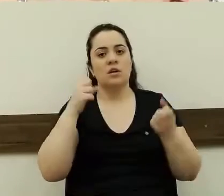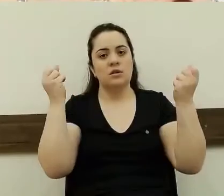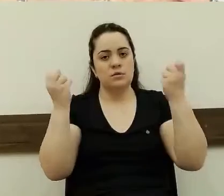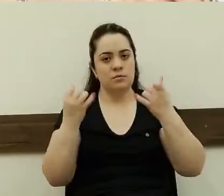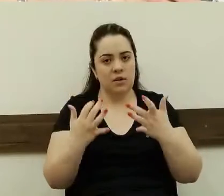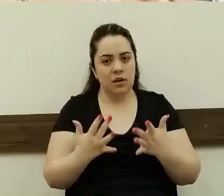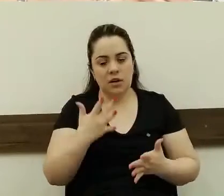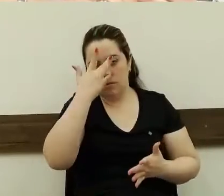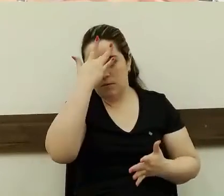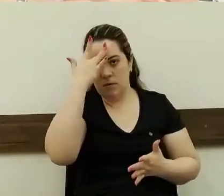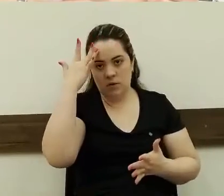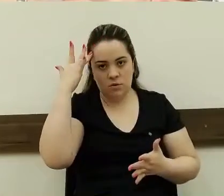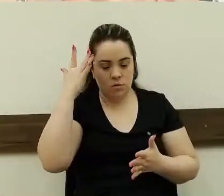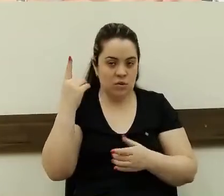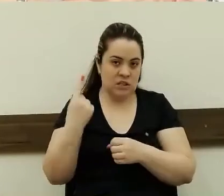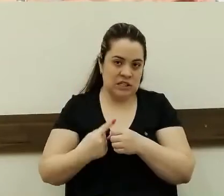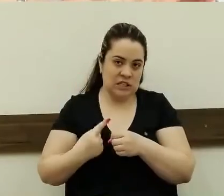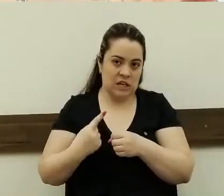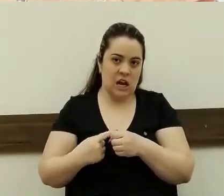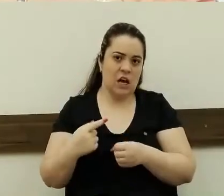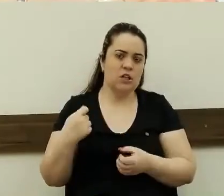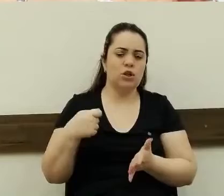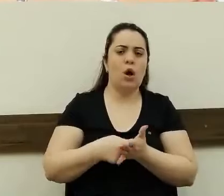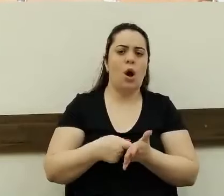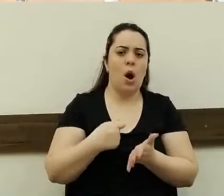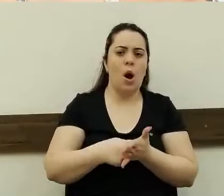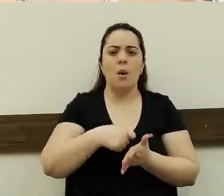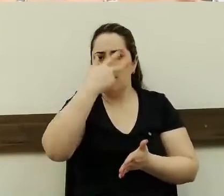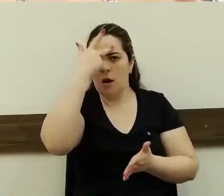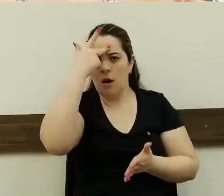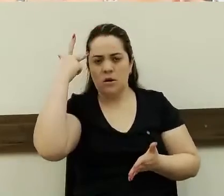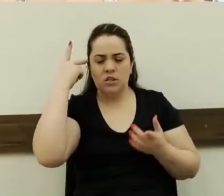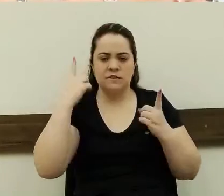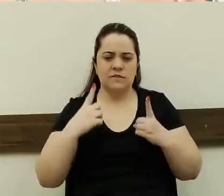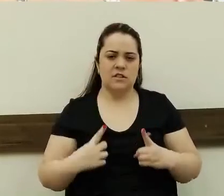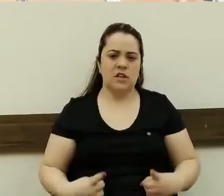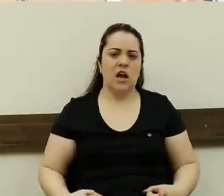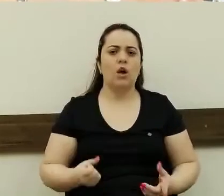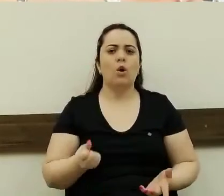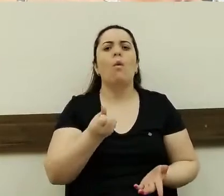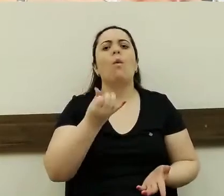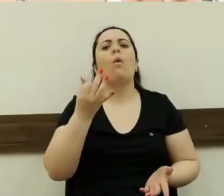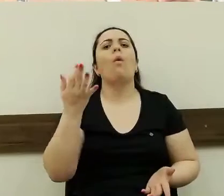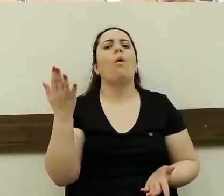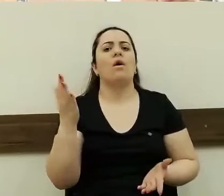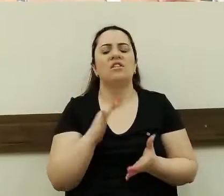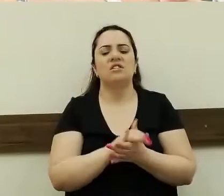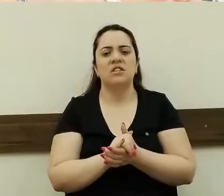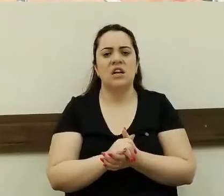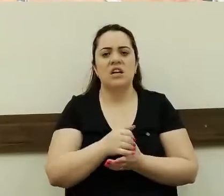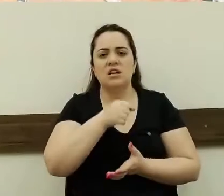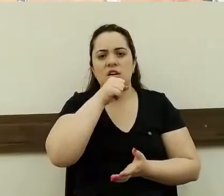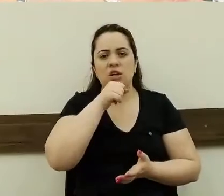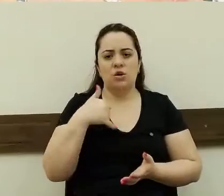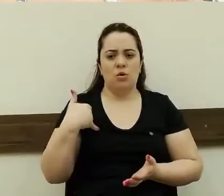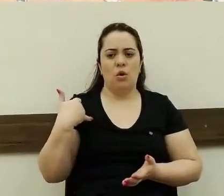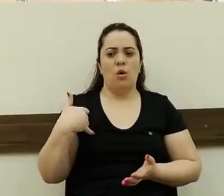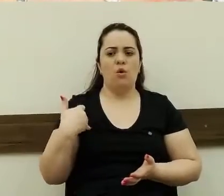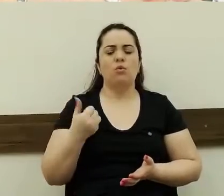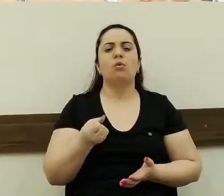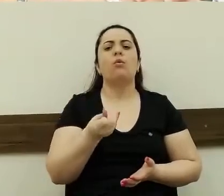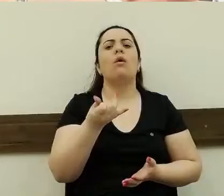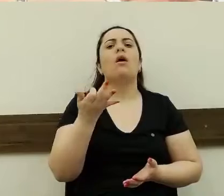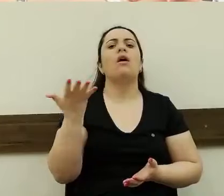Guaíra, que pedem, cobram da gente, quantas pessoas com deficiência tem em Guaíra, quantos idosos, que nesse cartão está tudo ali